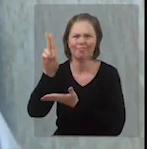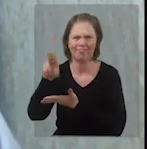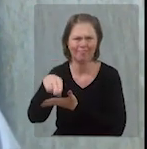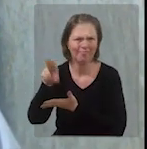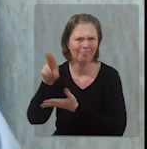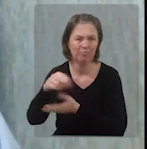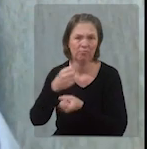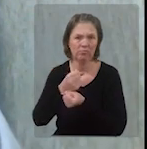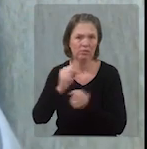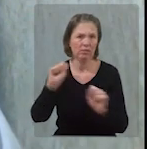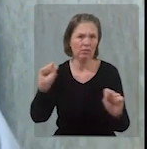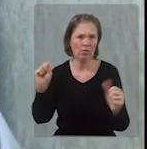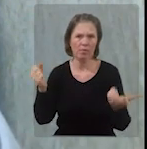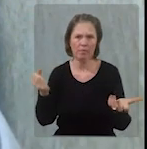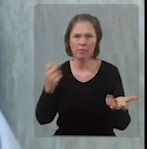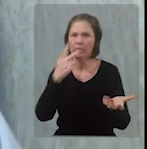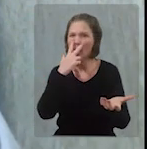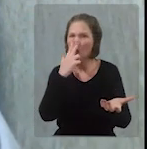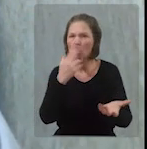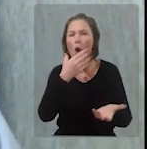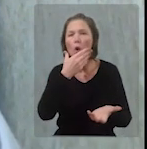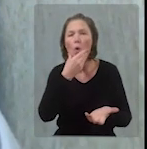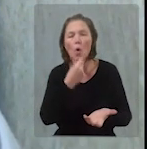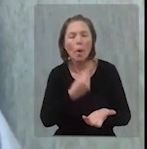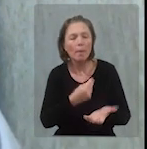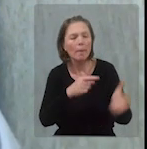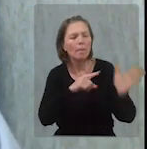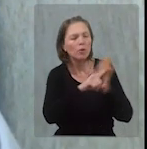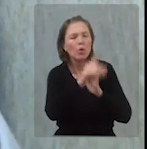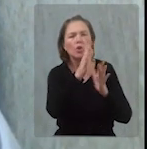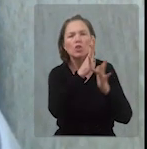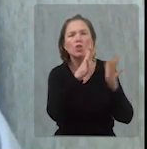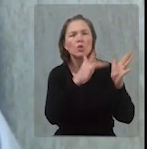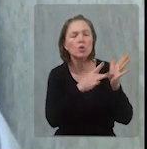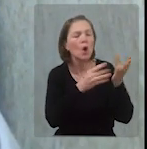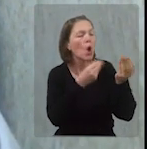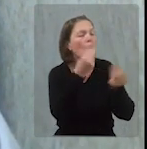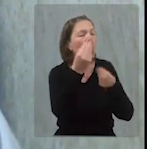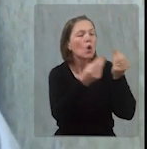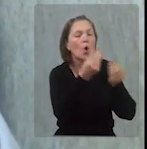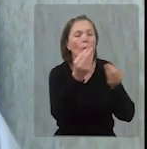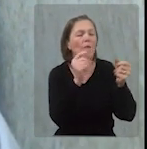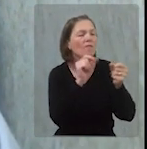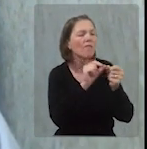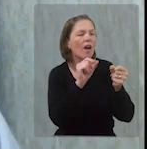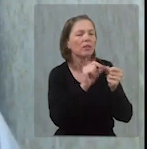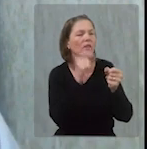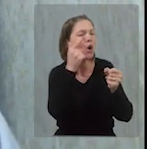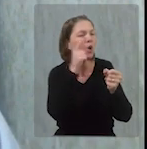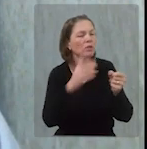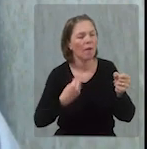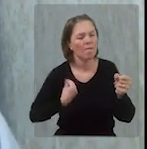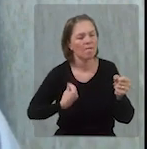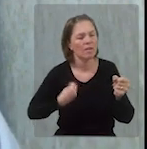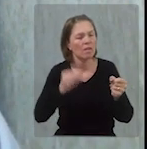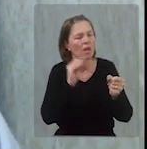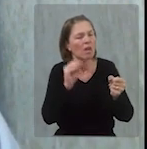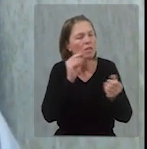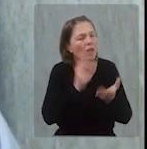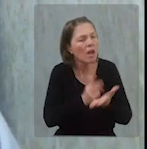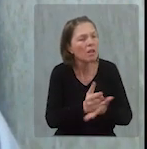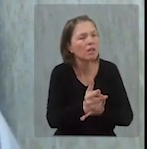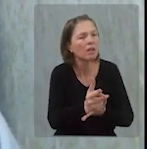eterna. Igual aquele religioso que perguntou a Jesus, Mestre, o que devo fazer para conseguir a vida